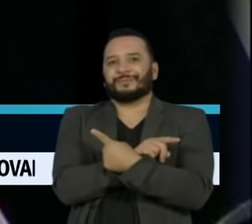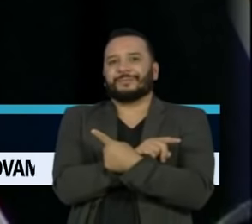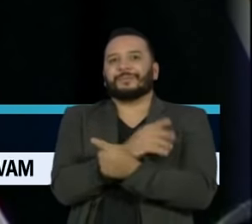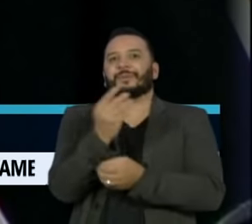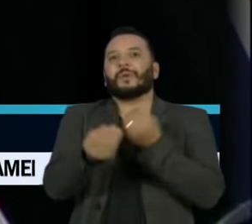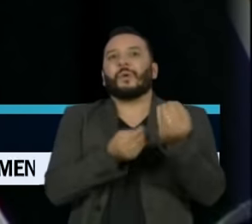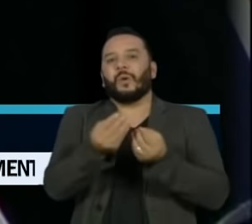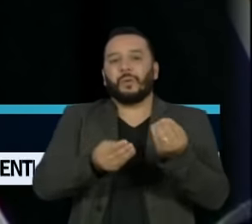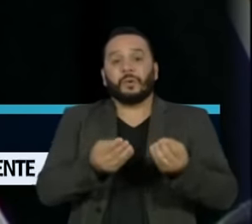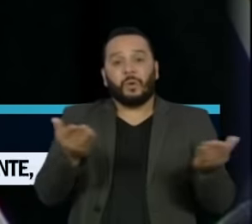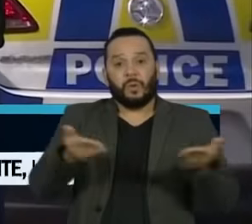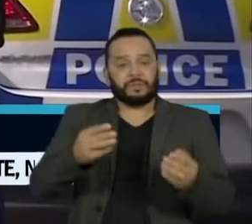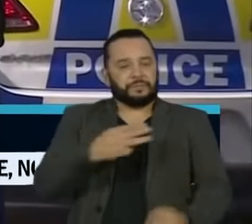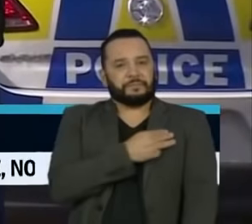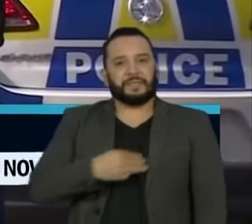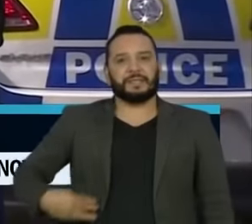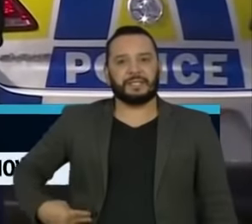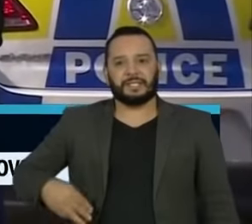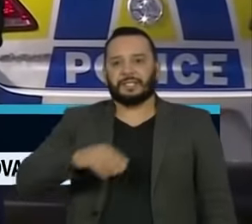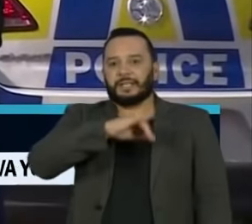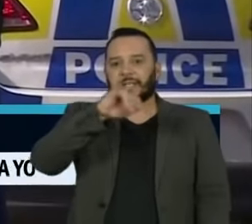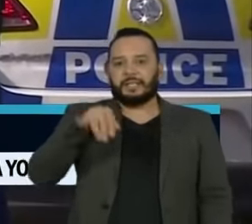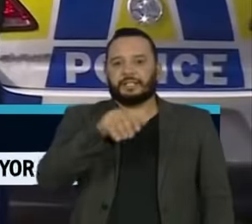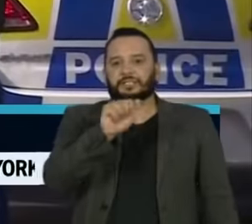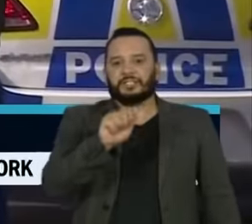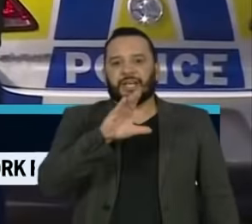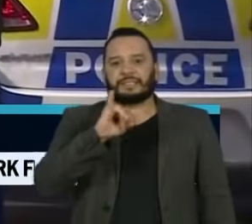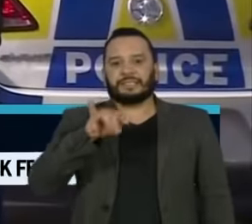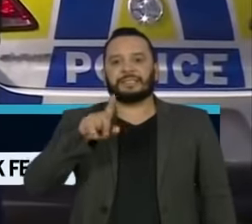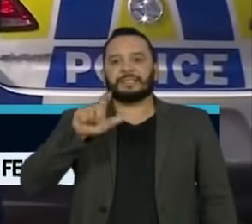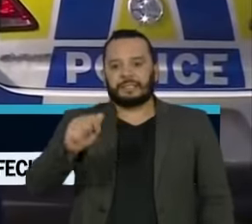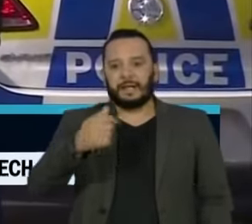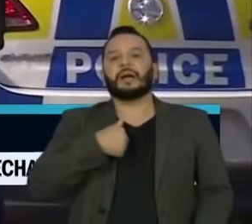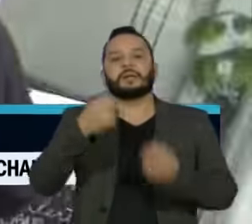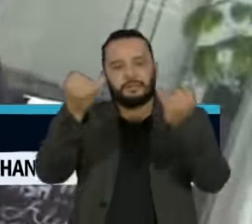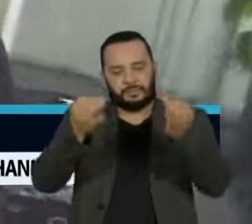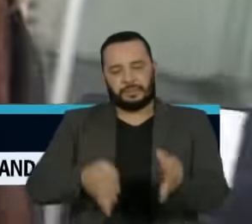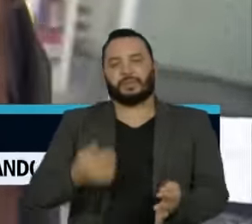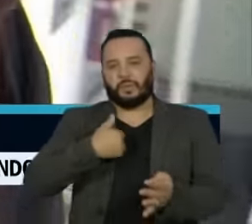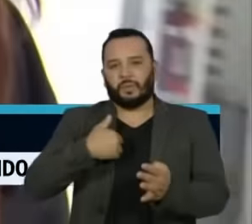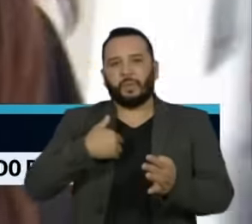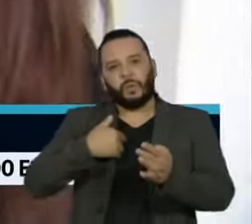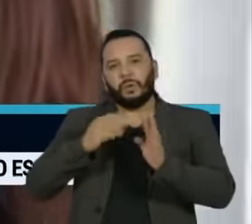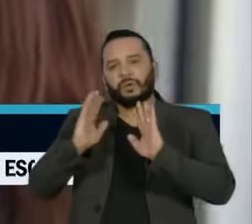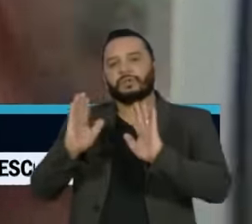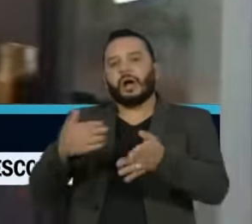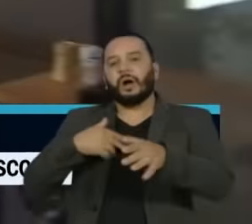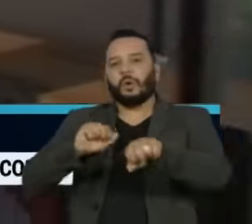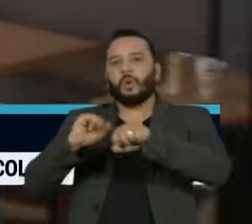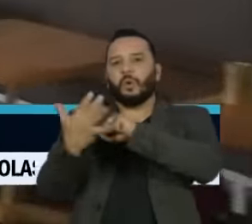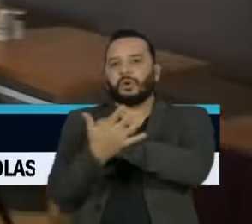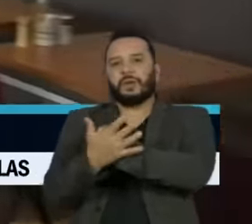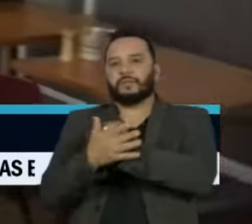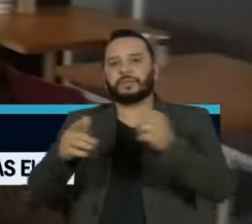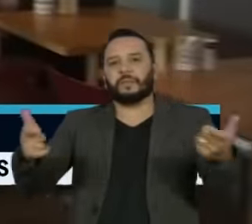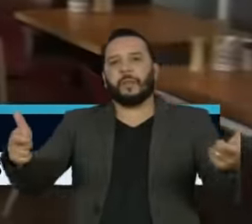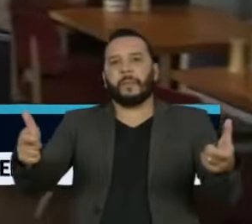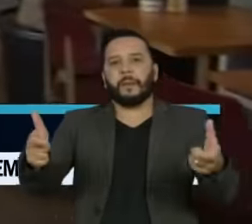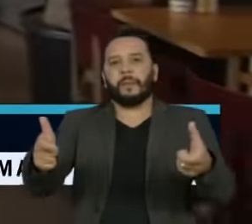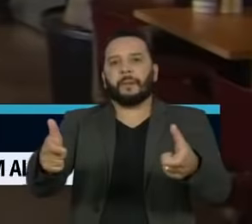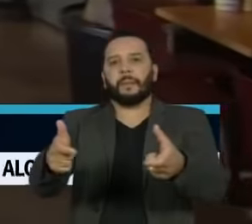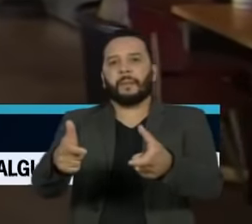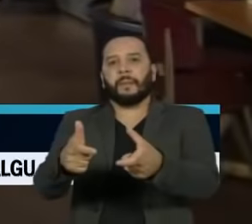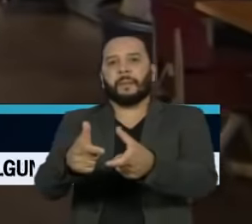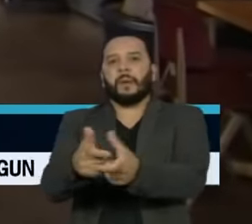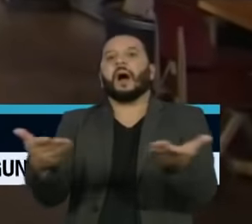-ministra, Jacinda Ardern, anunciou que o país venceu o vírus mais uma vez e retirou as restrições em Auckland.